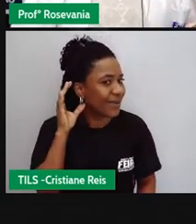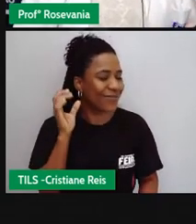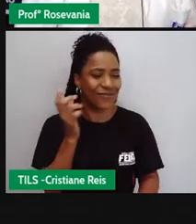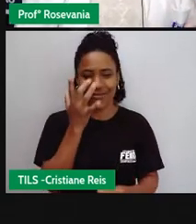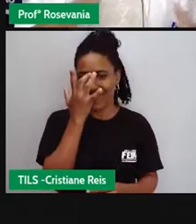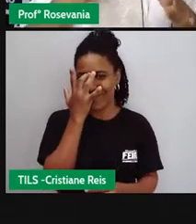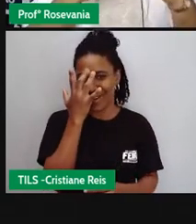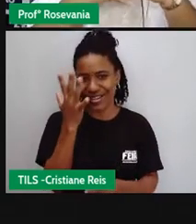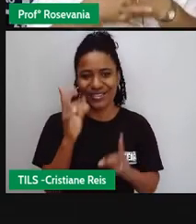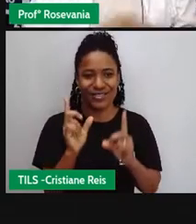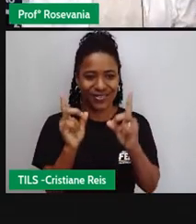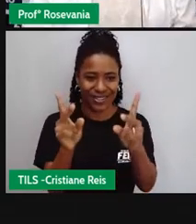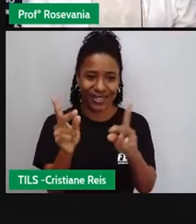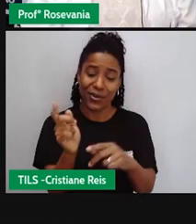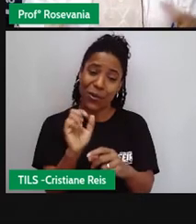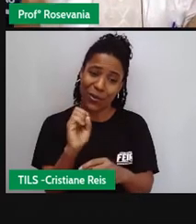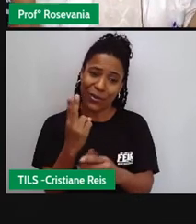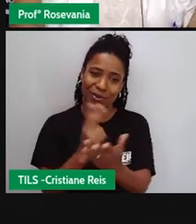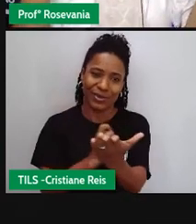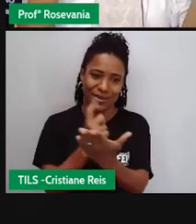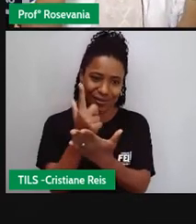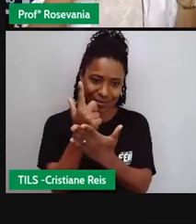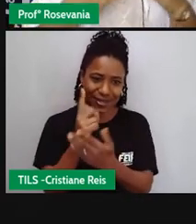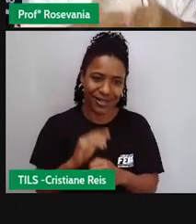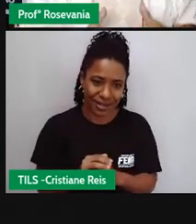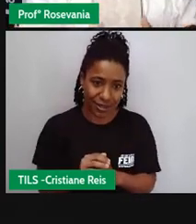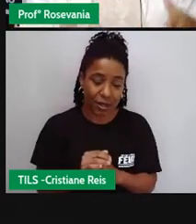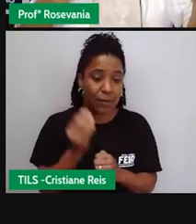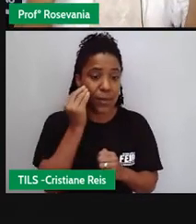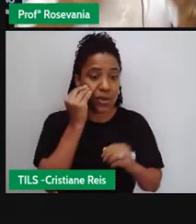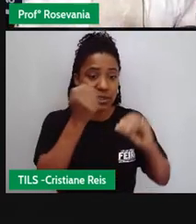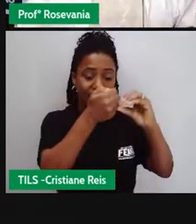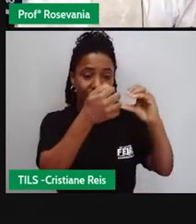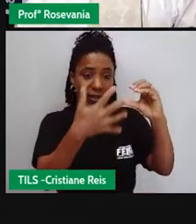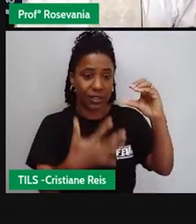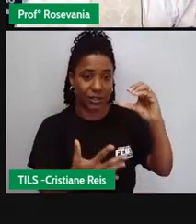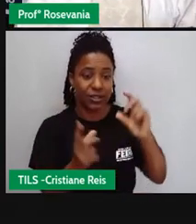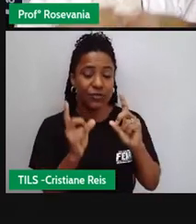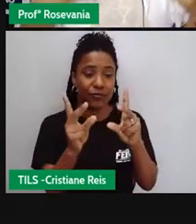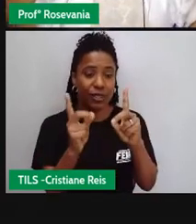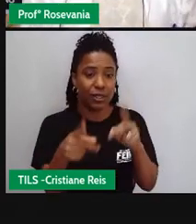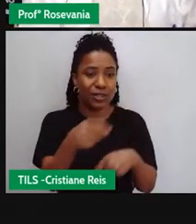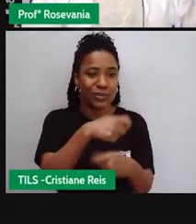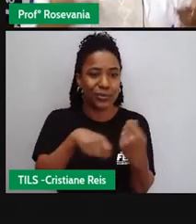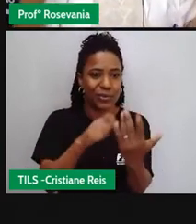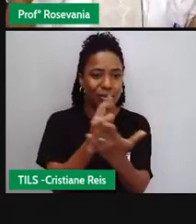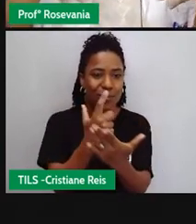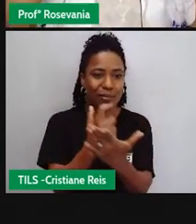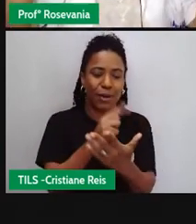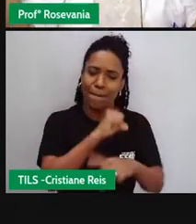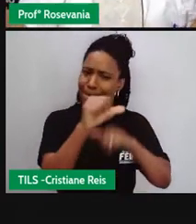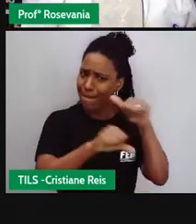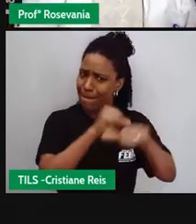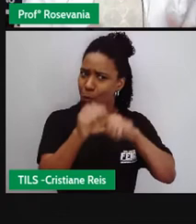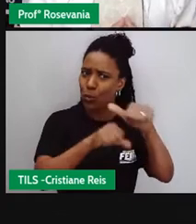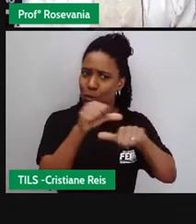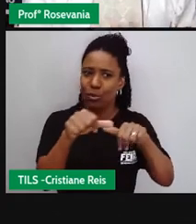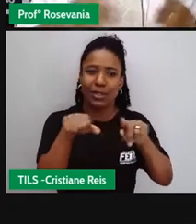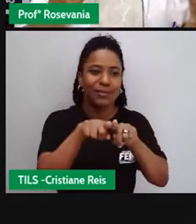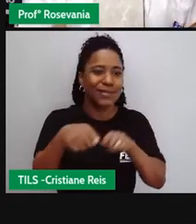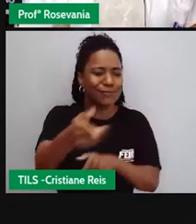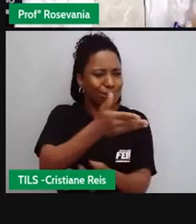as características de integração as características de compra e de venda dos produtos até das relações